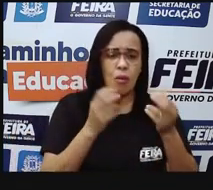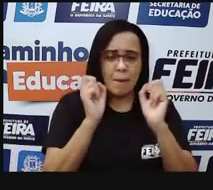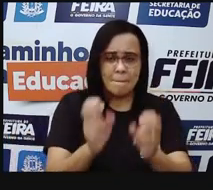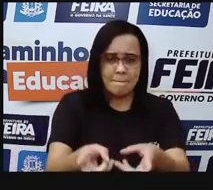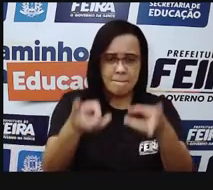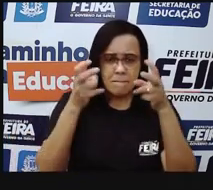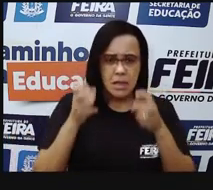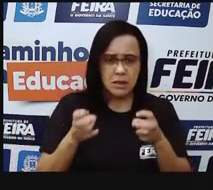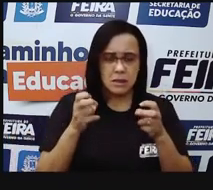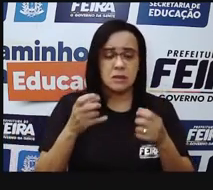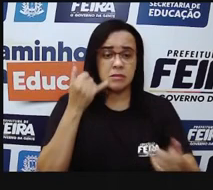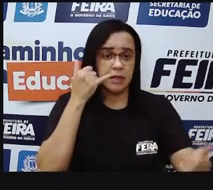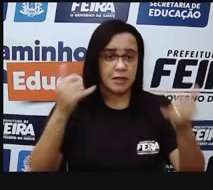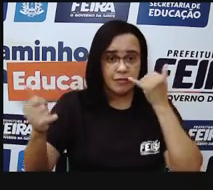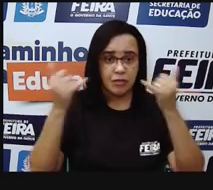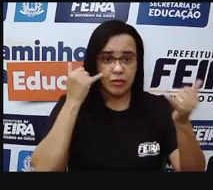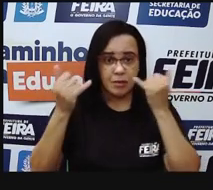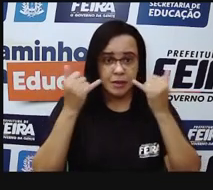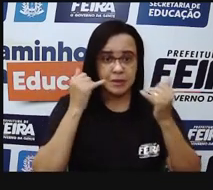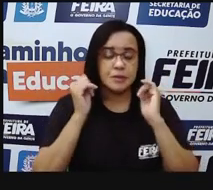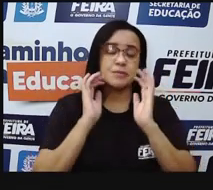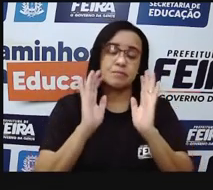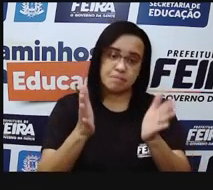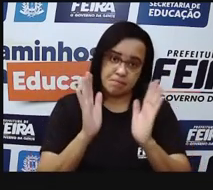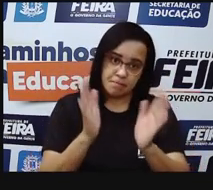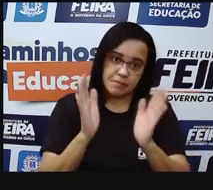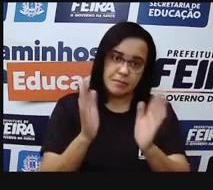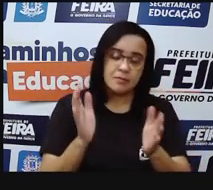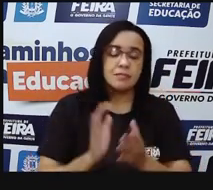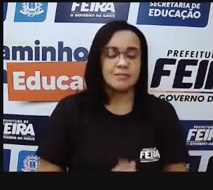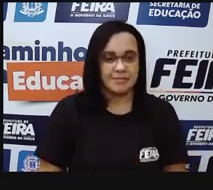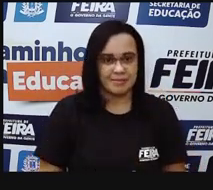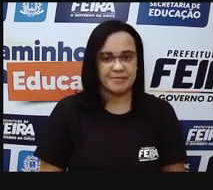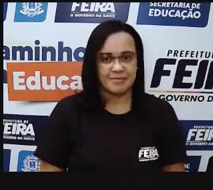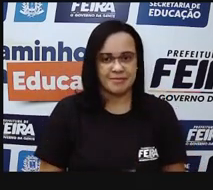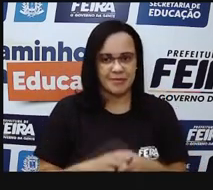a informação que ela é vermelha. Tranquilo até aqui?